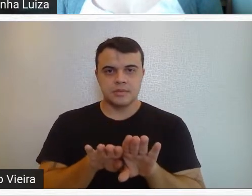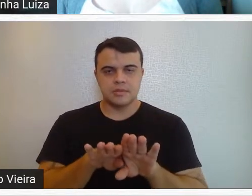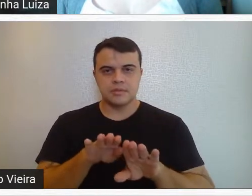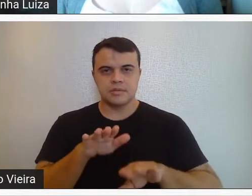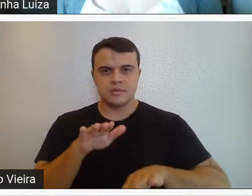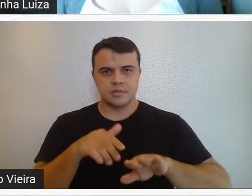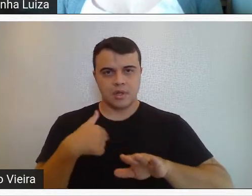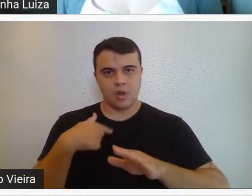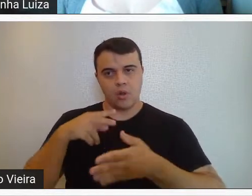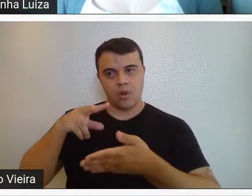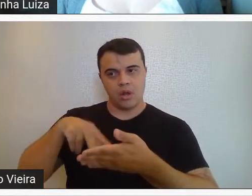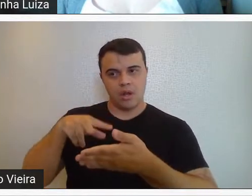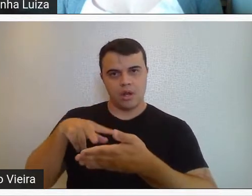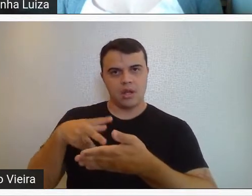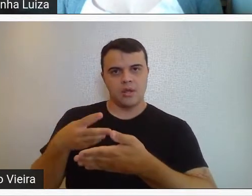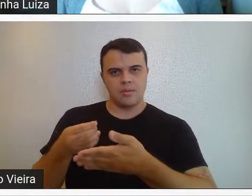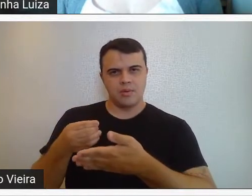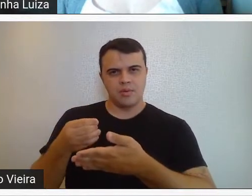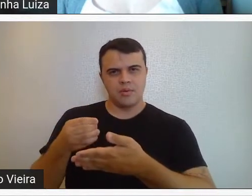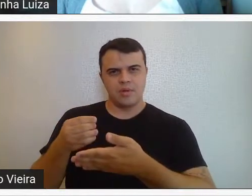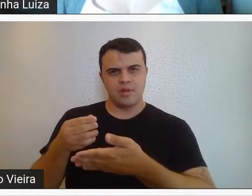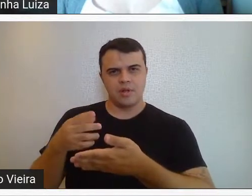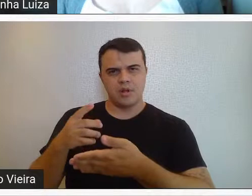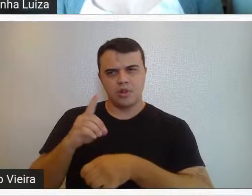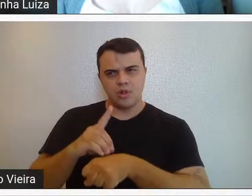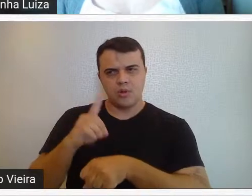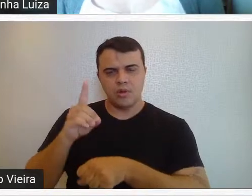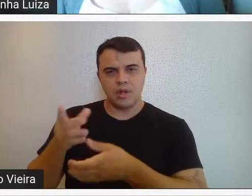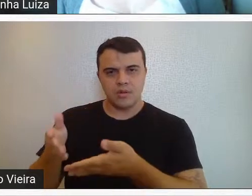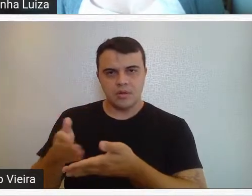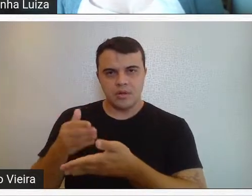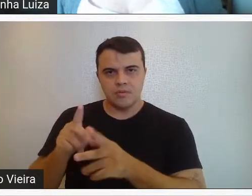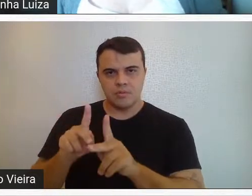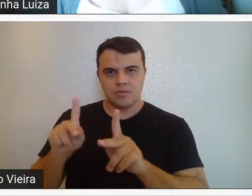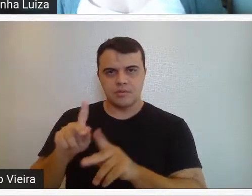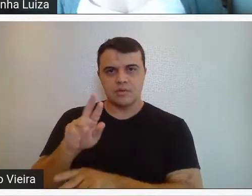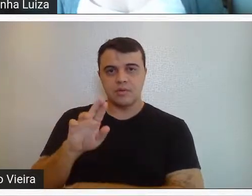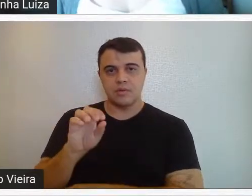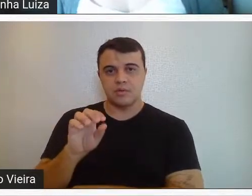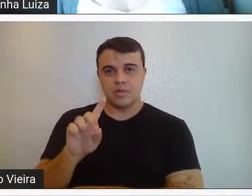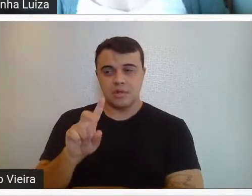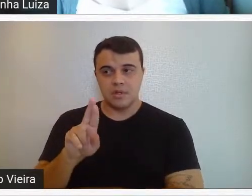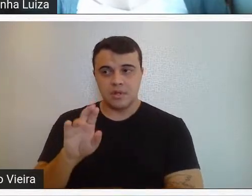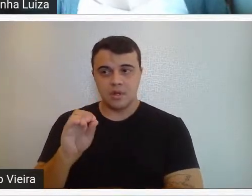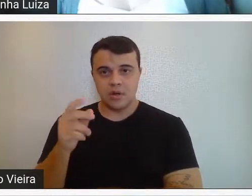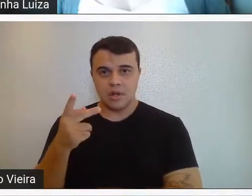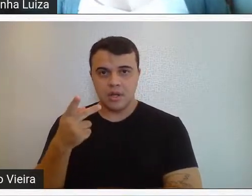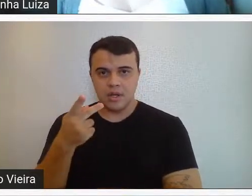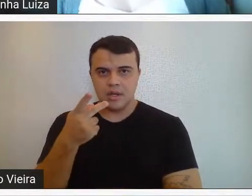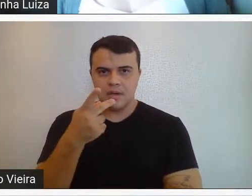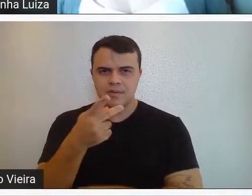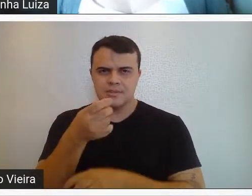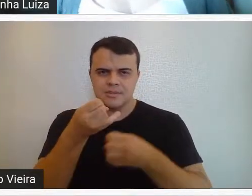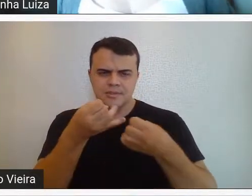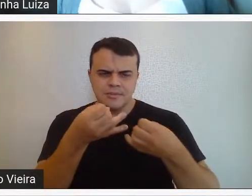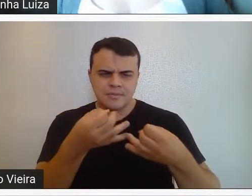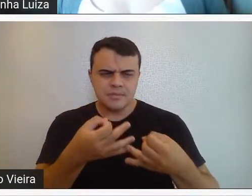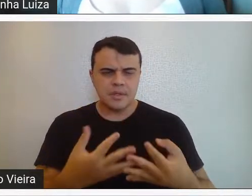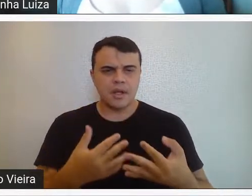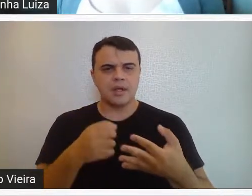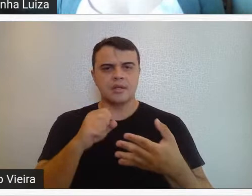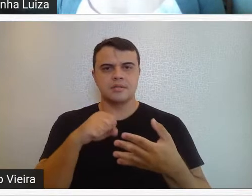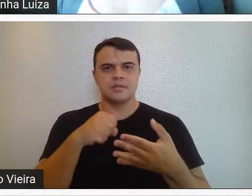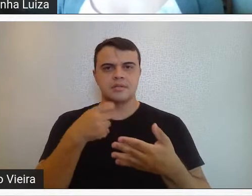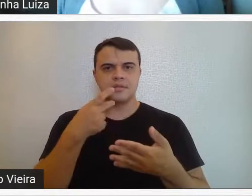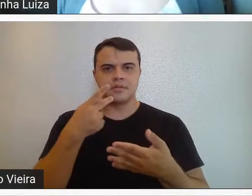eu li muito, li a tese de doutorado e o livro do professor Rodrigo Vivas, que ele se debruça muito nos